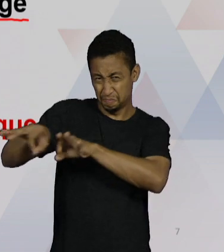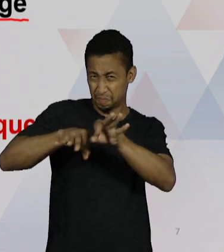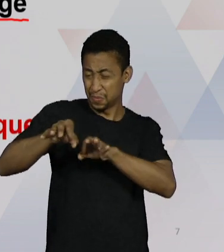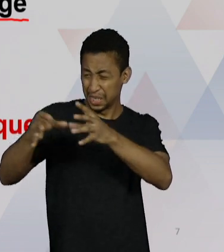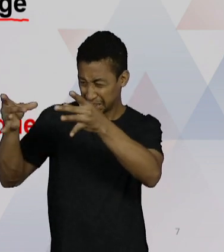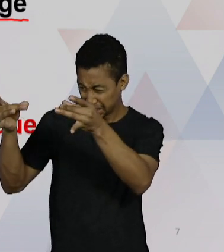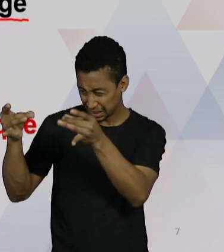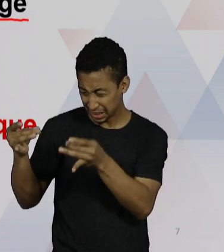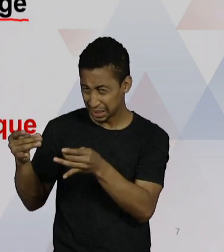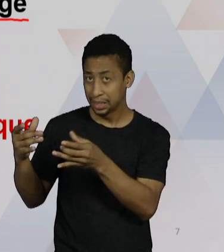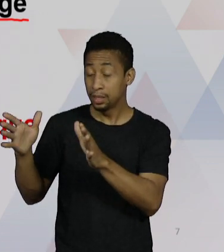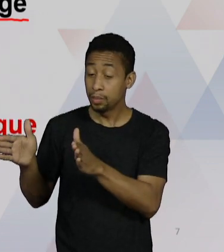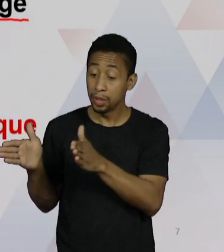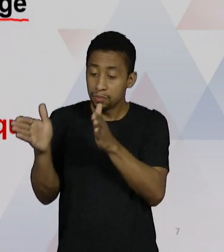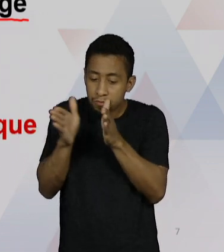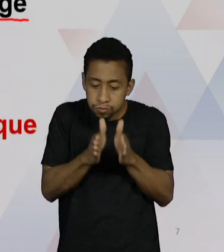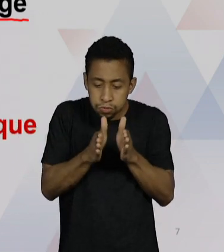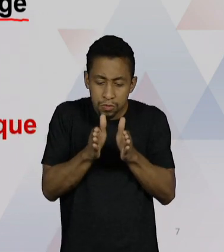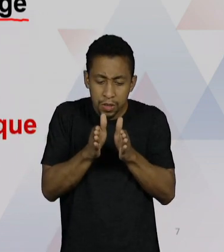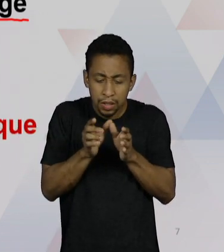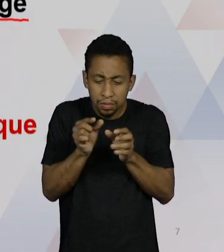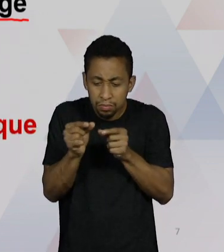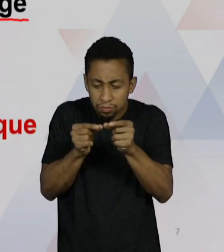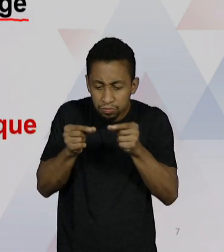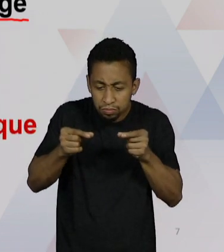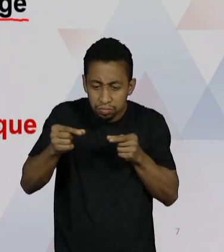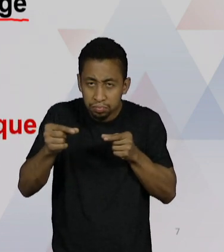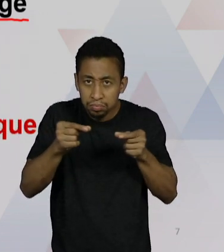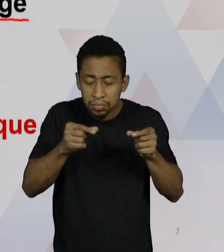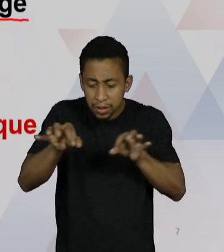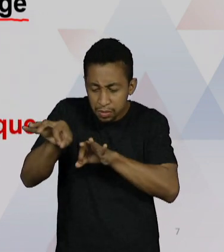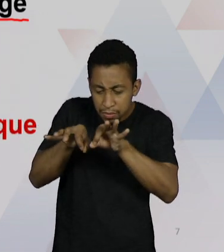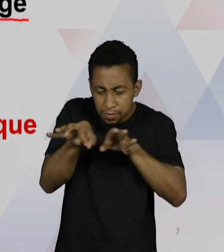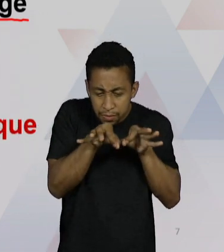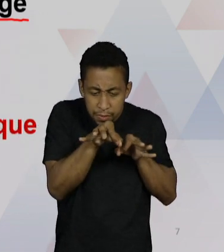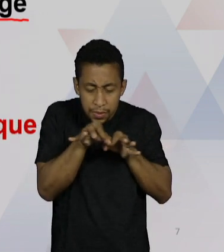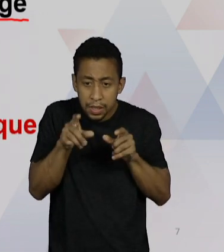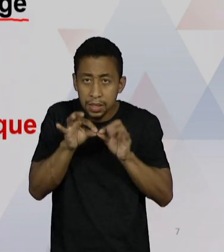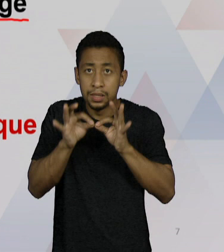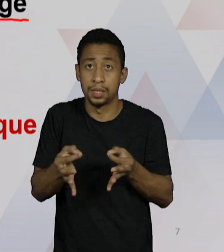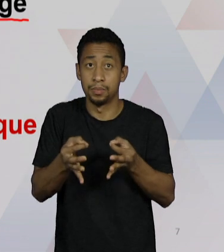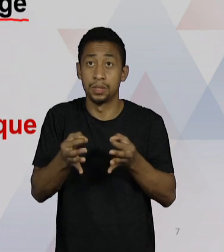detalhadamente ter fases. Então, para você mudar de uma macrofase para outra